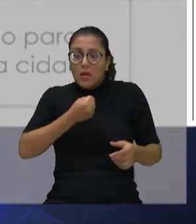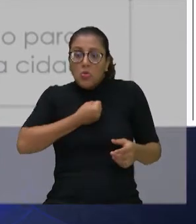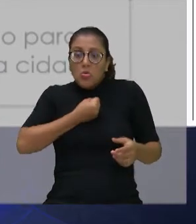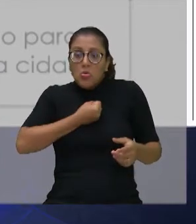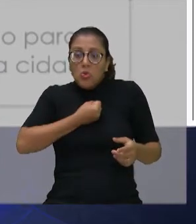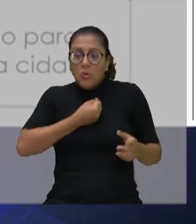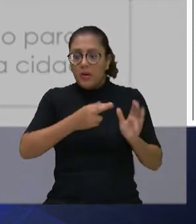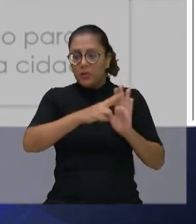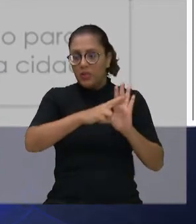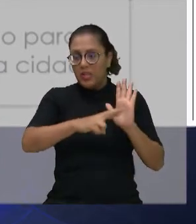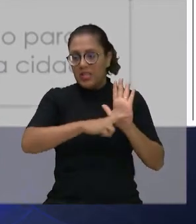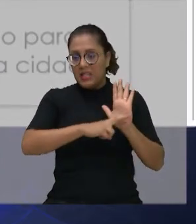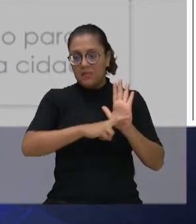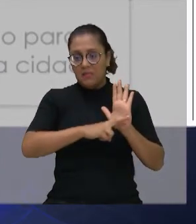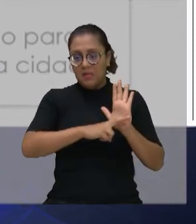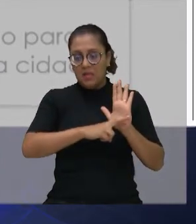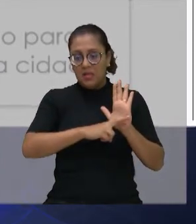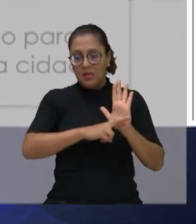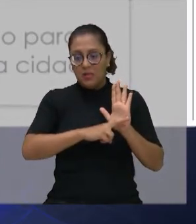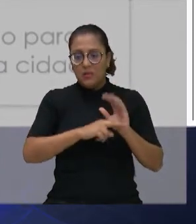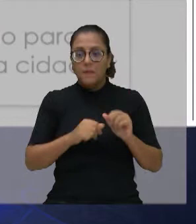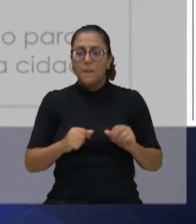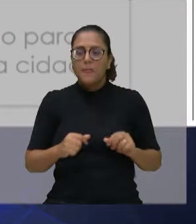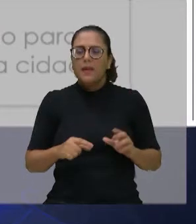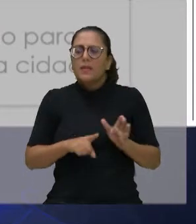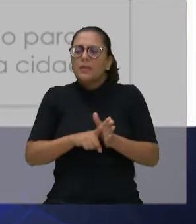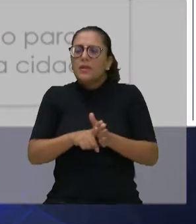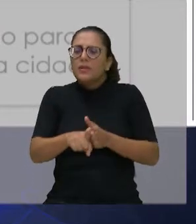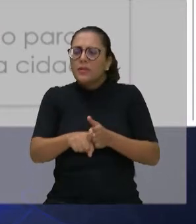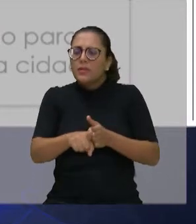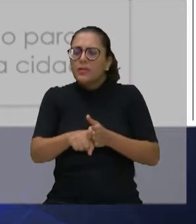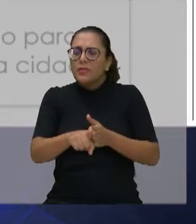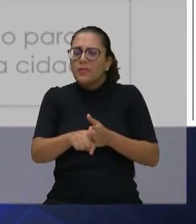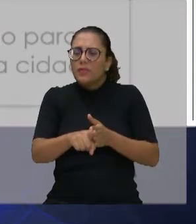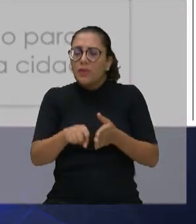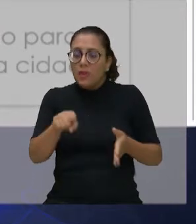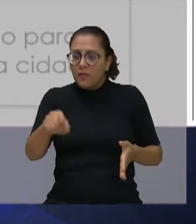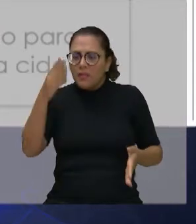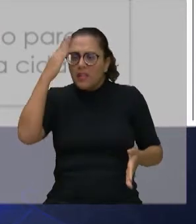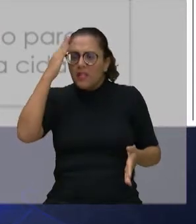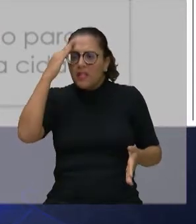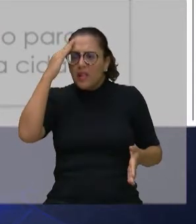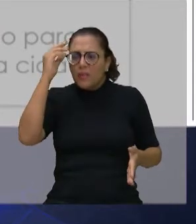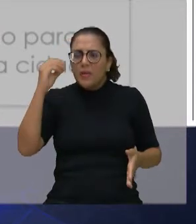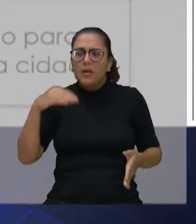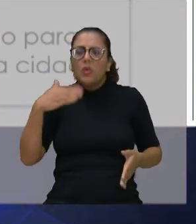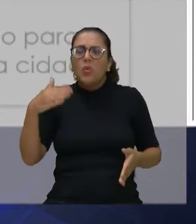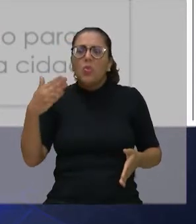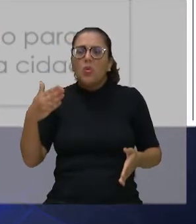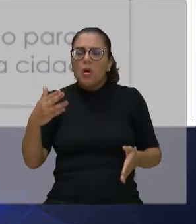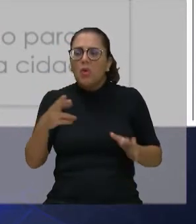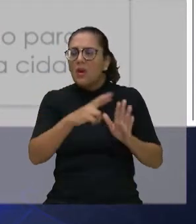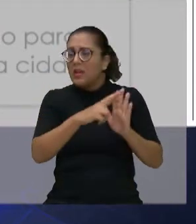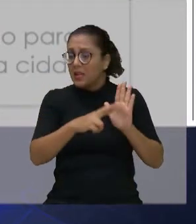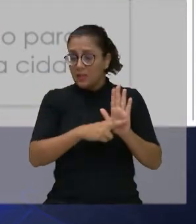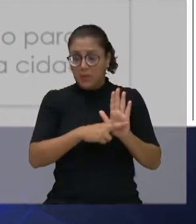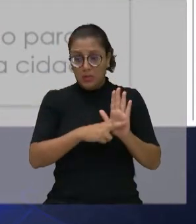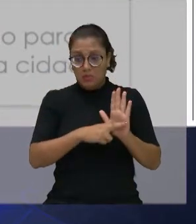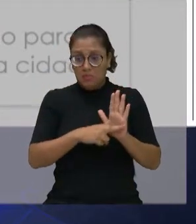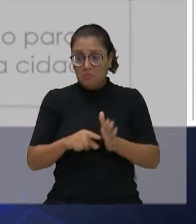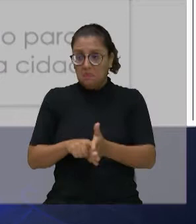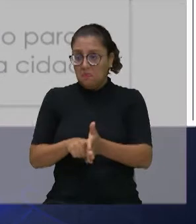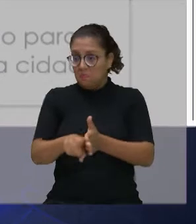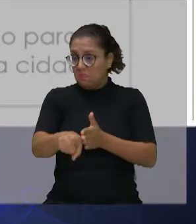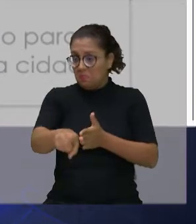Eu pergunto ao telespectador, você sabe qual o requerimento destacado? Ele não sabe, foi o